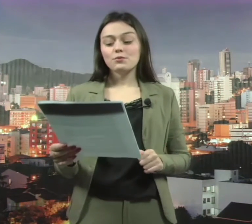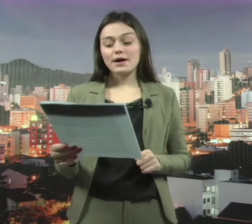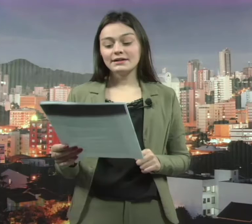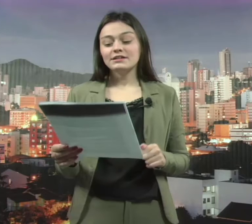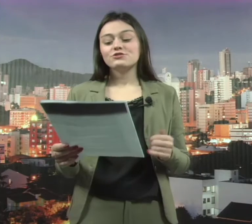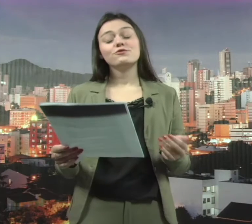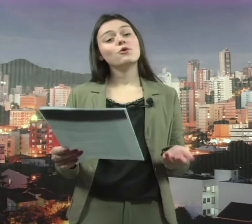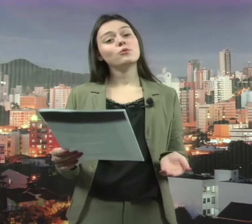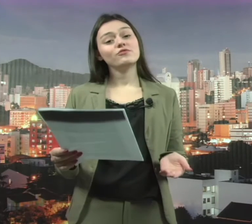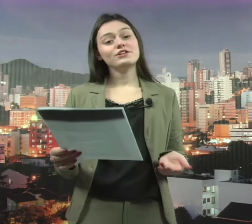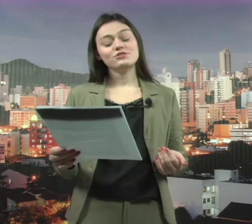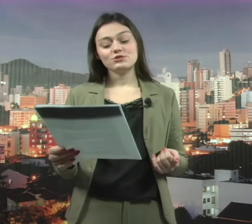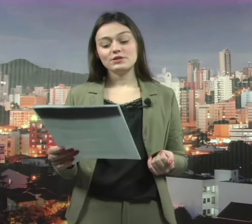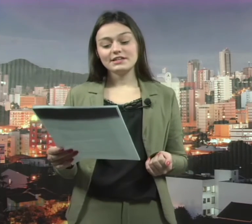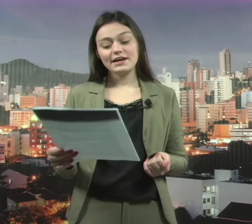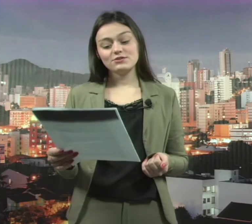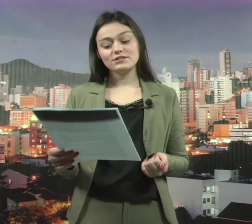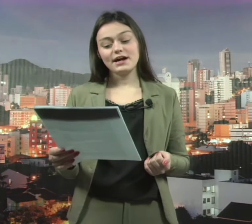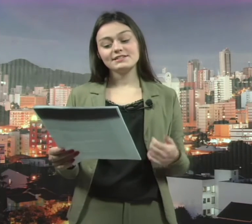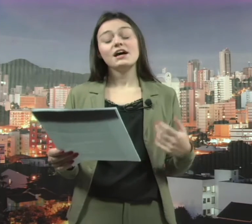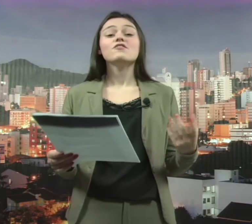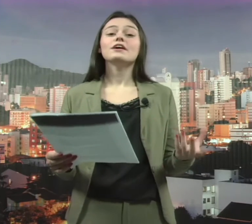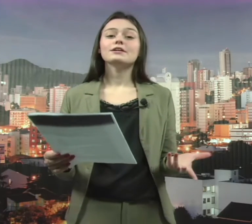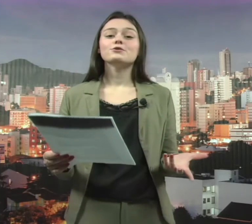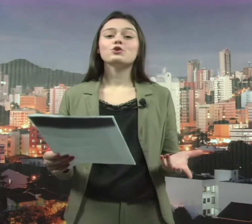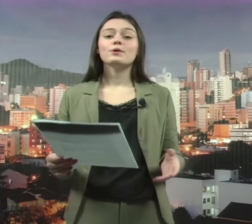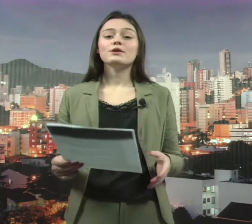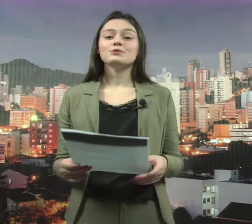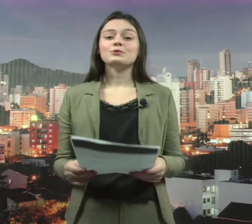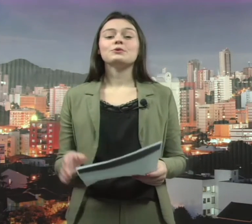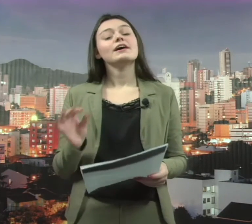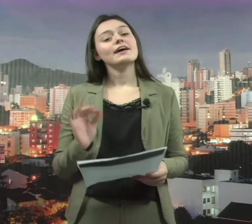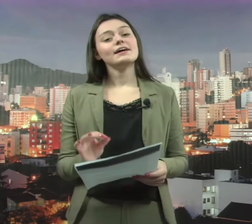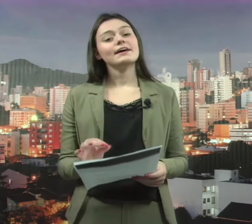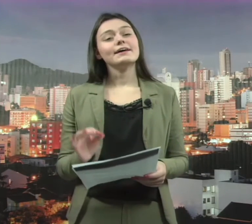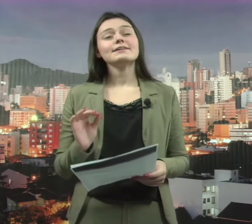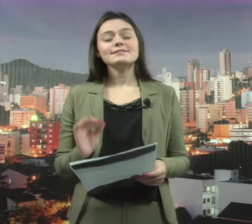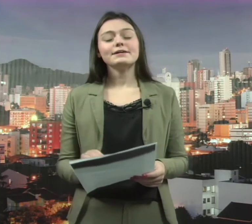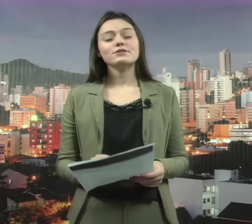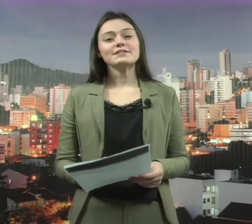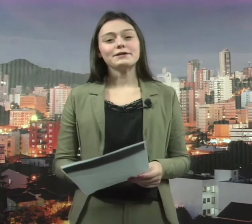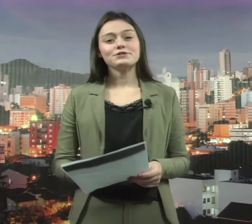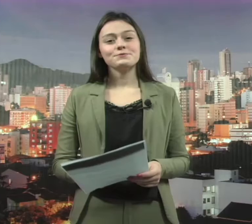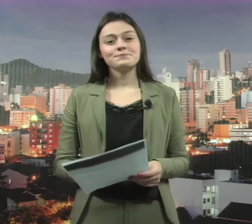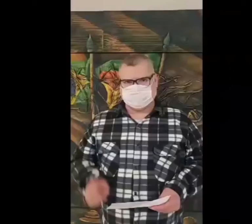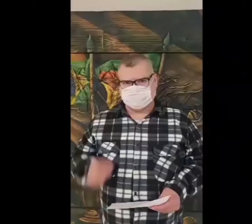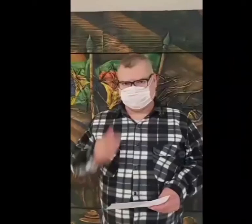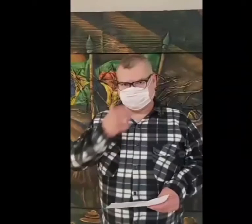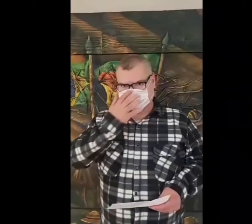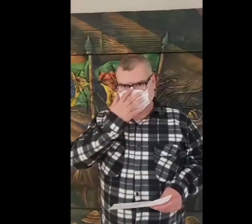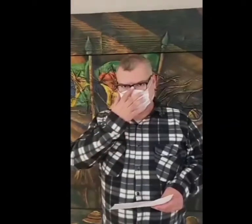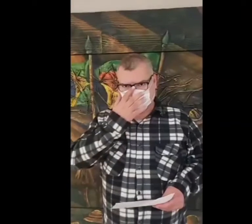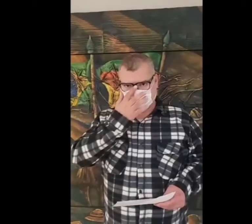-vereador Vilmar divulgou um vídeo em suas redes sociais falando sobre o assunto. Ele alega ser inocente.